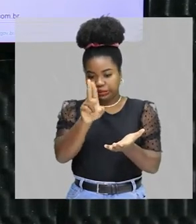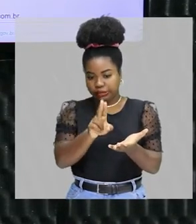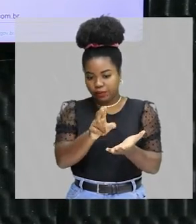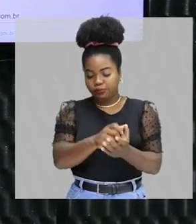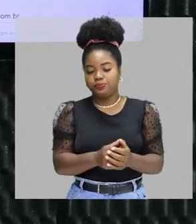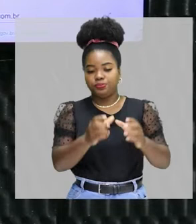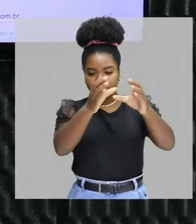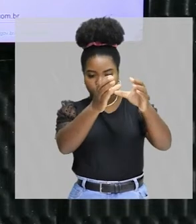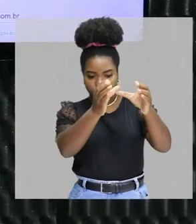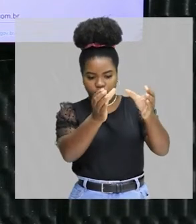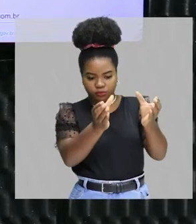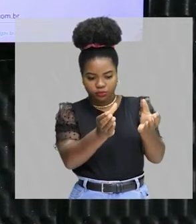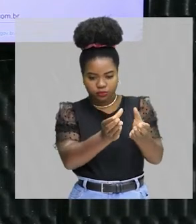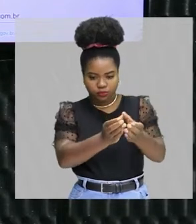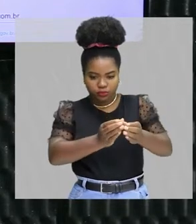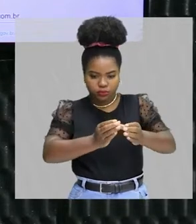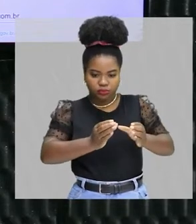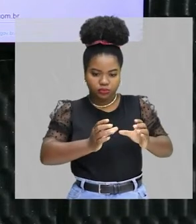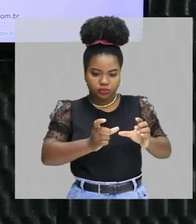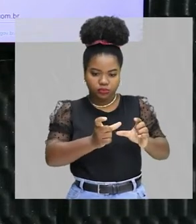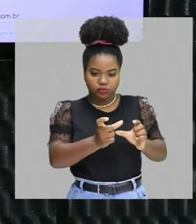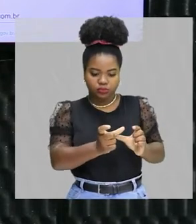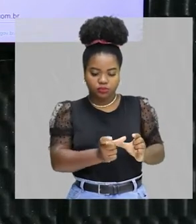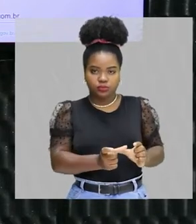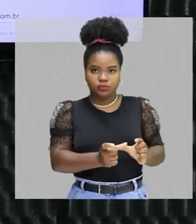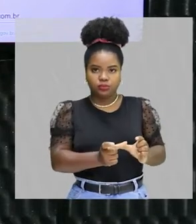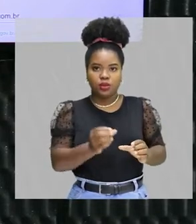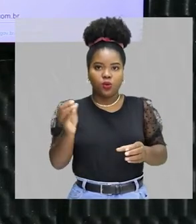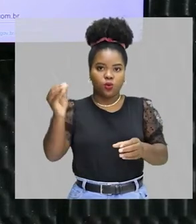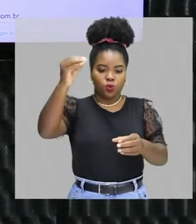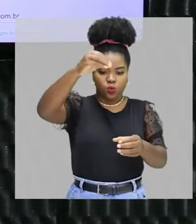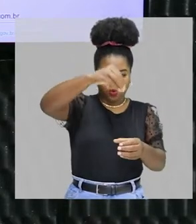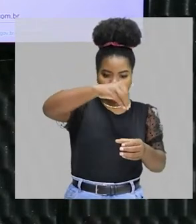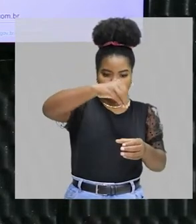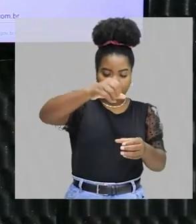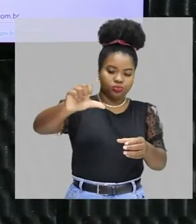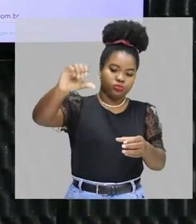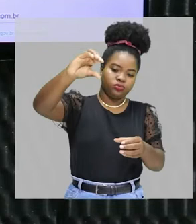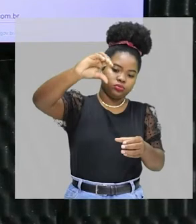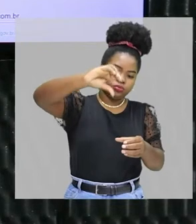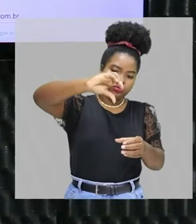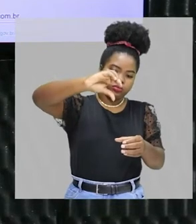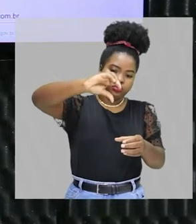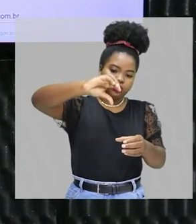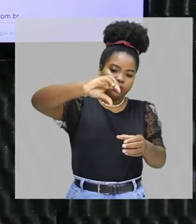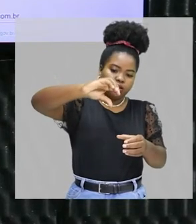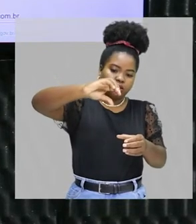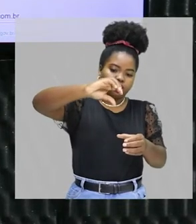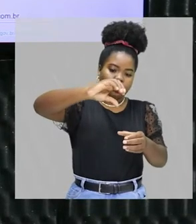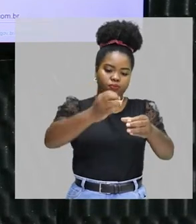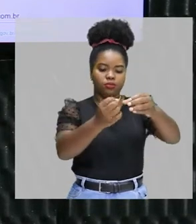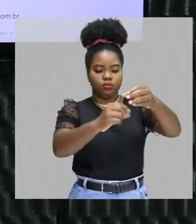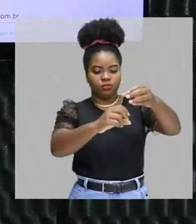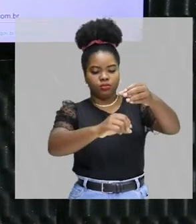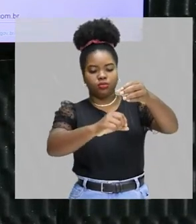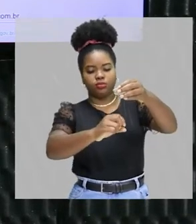Ok? Coloco essa mistura. Depois de um certo tempo, naturalmente, eles vão se separar, porque eles não se